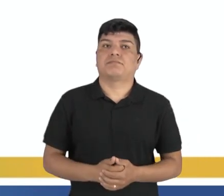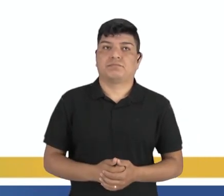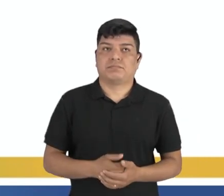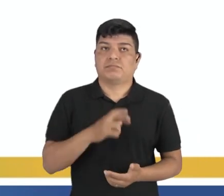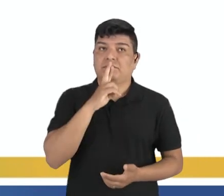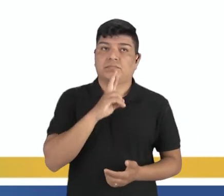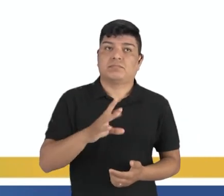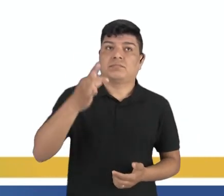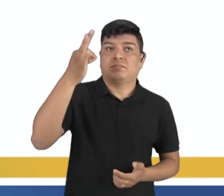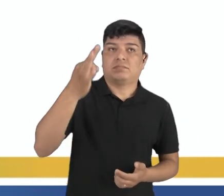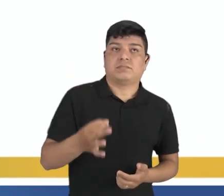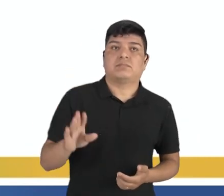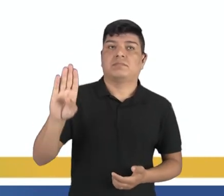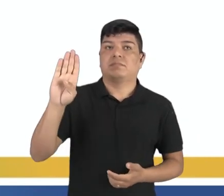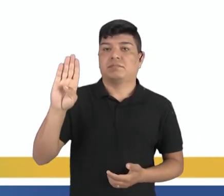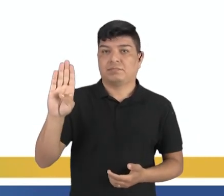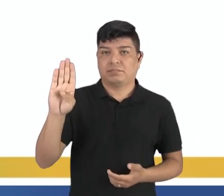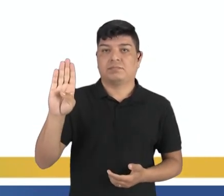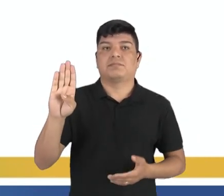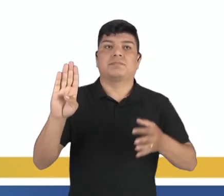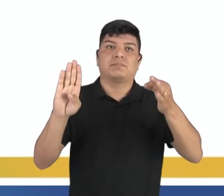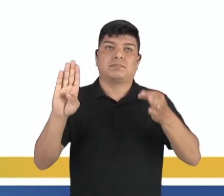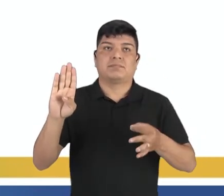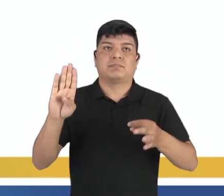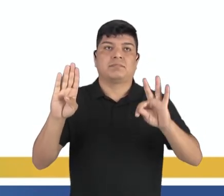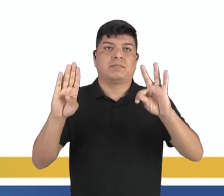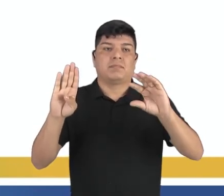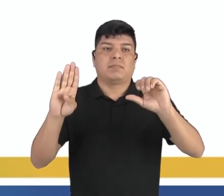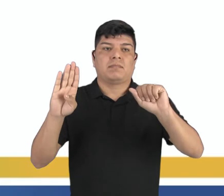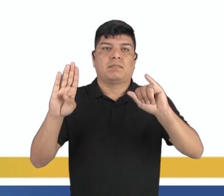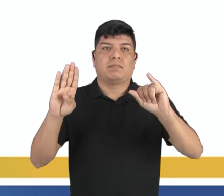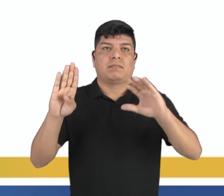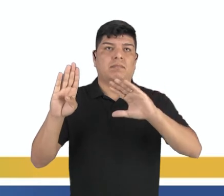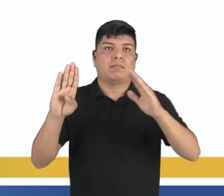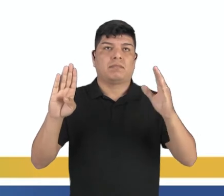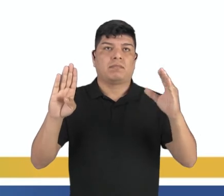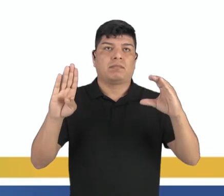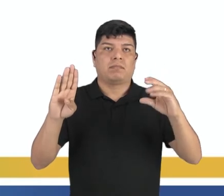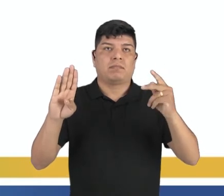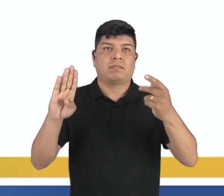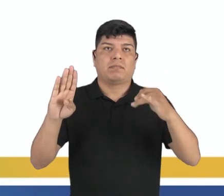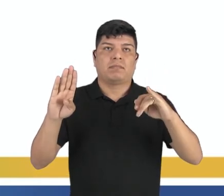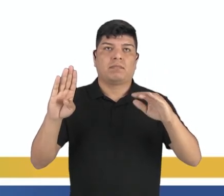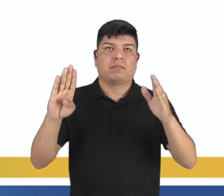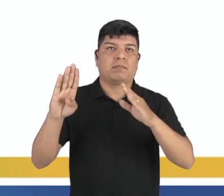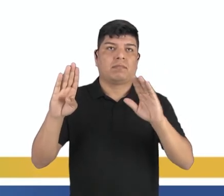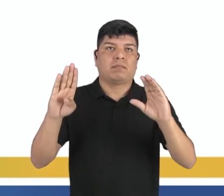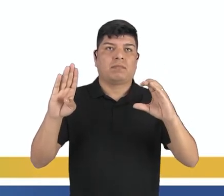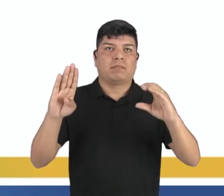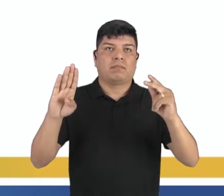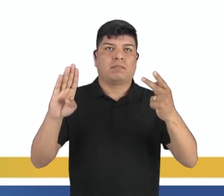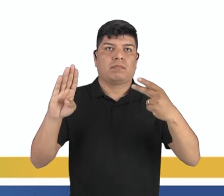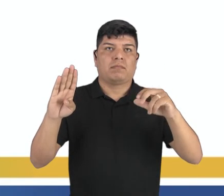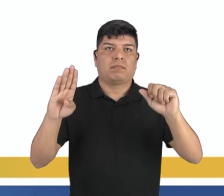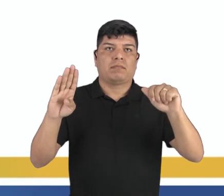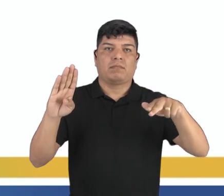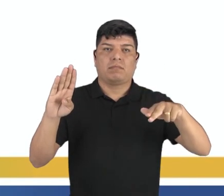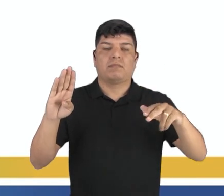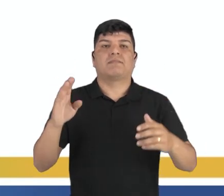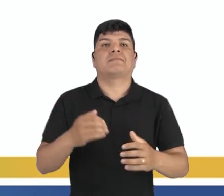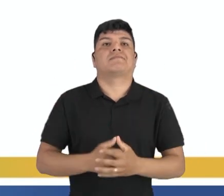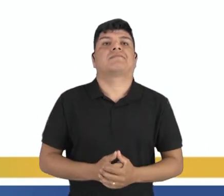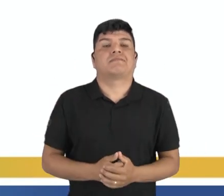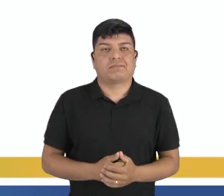a letra B de bola, tá? Tai Chi Chuan? É essa prática corporal alternativa que está na imagem. Bom,